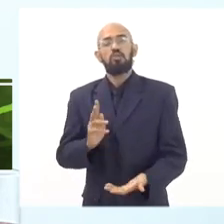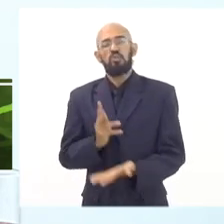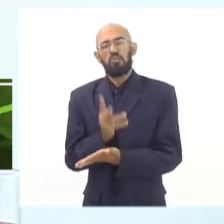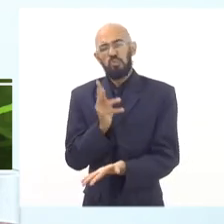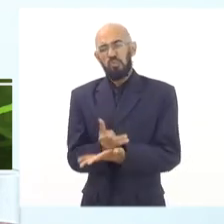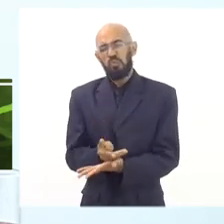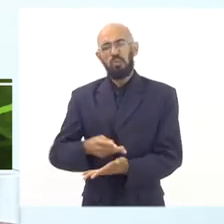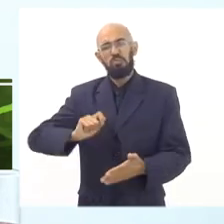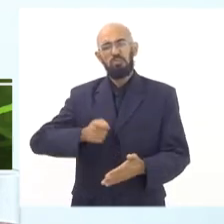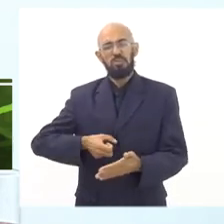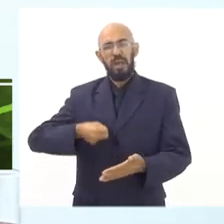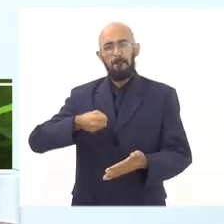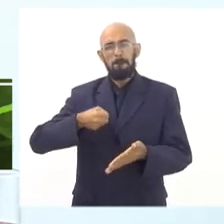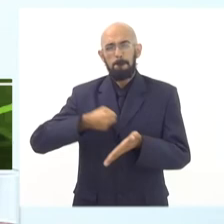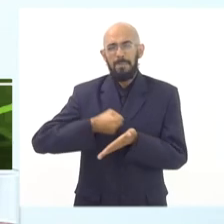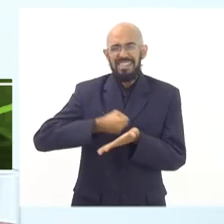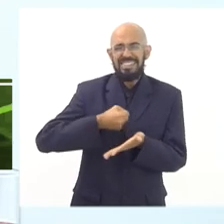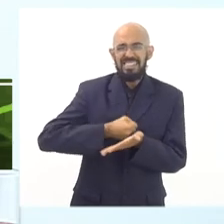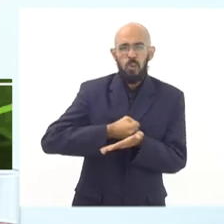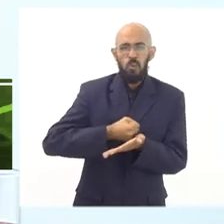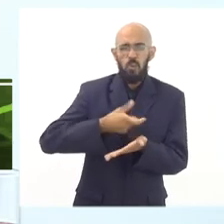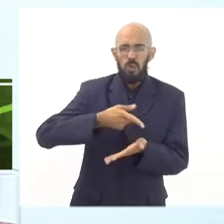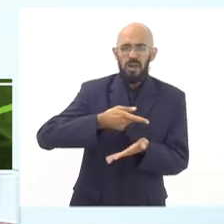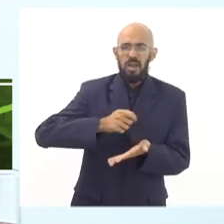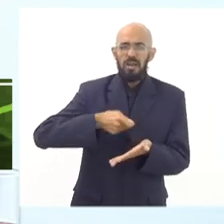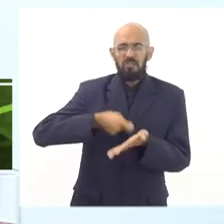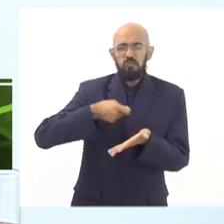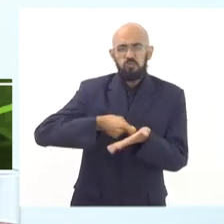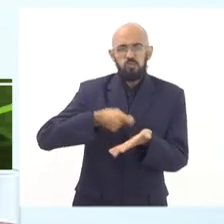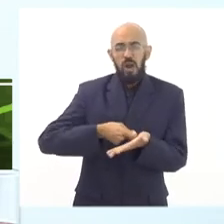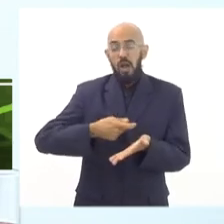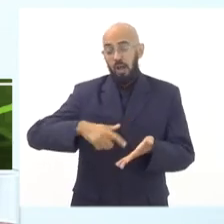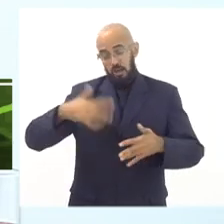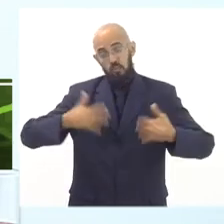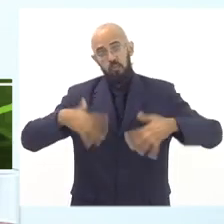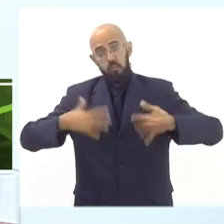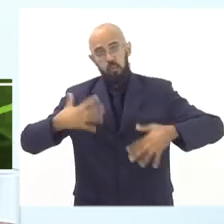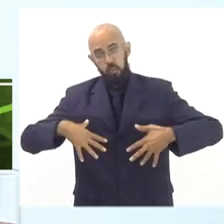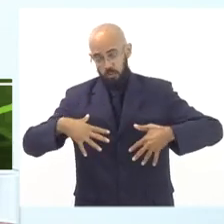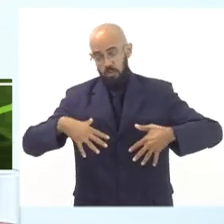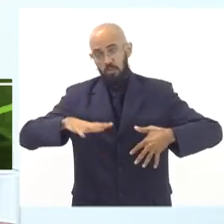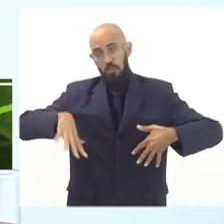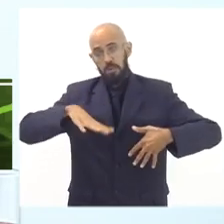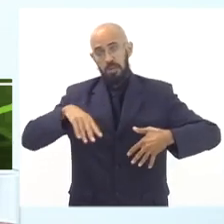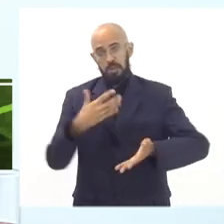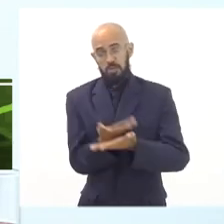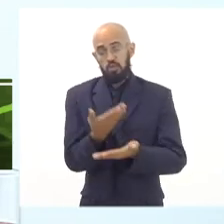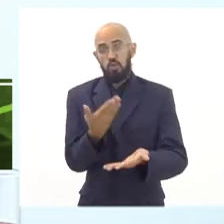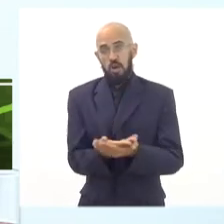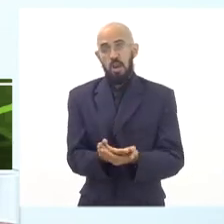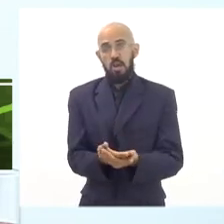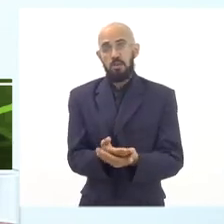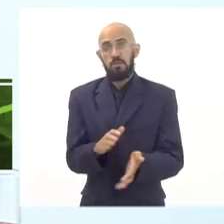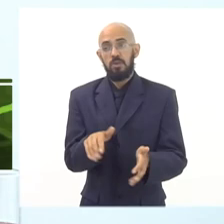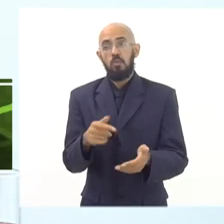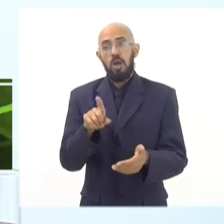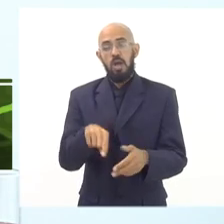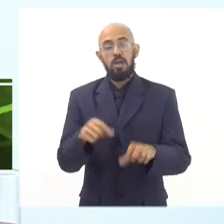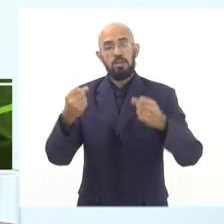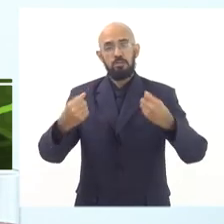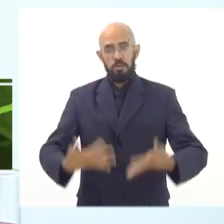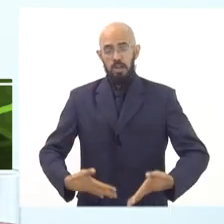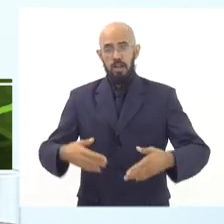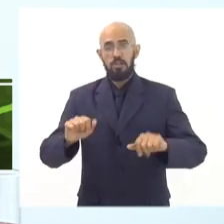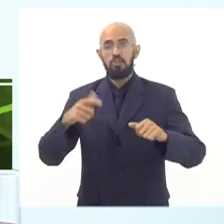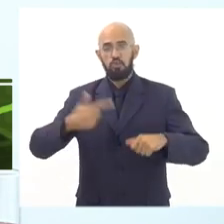reflete, obviamente, no ambiente escolar. Então, quero só fazer esse destaque aqui no início da nossa audiência, mais uma